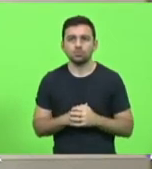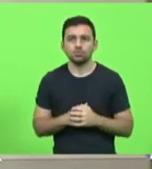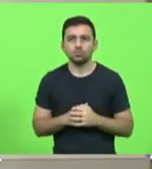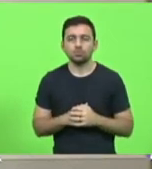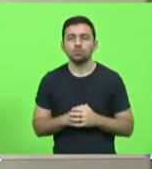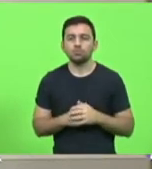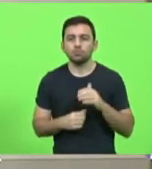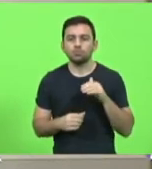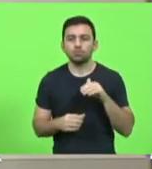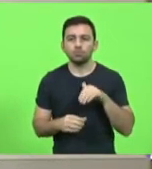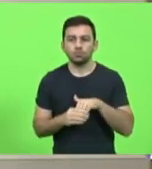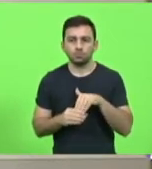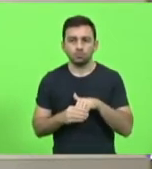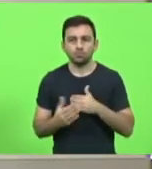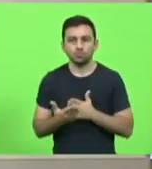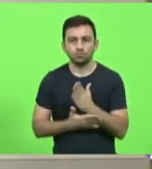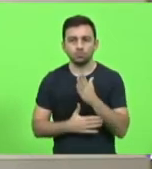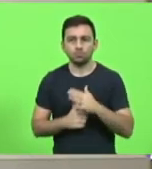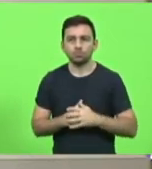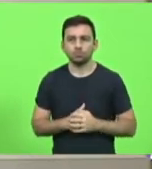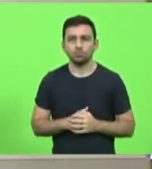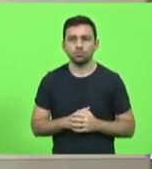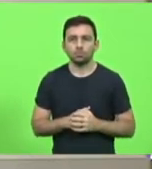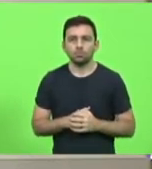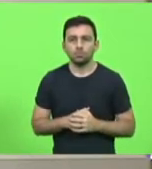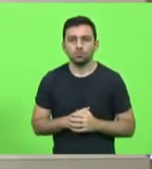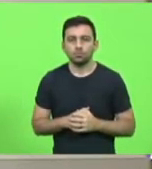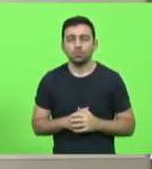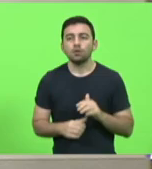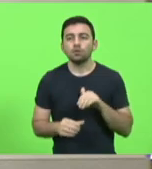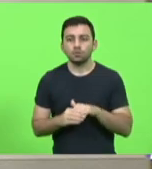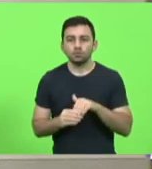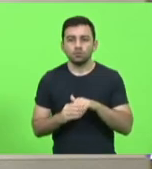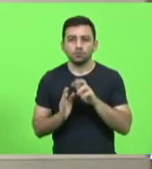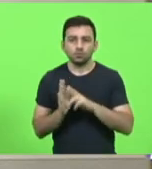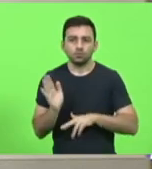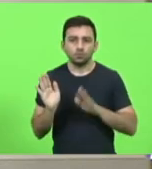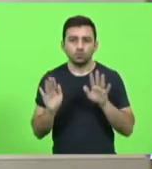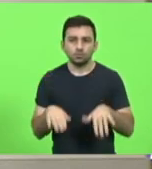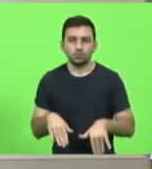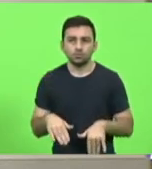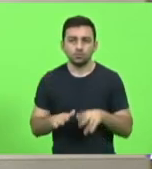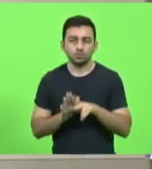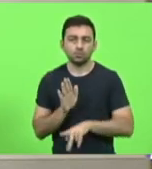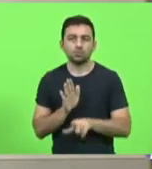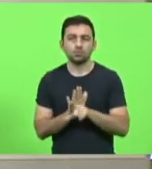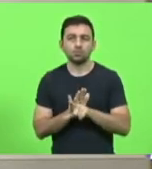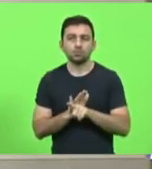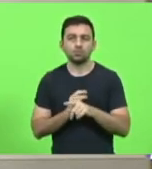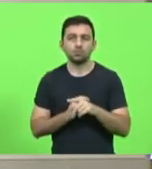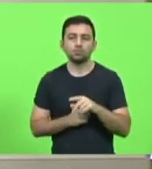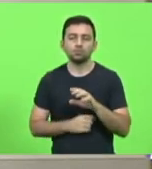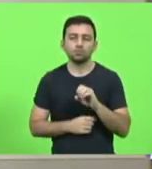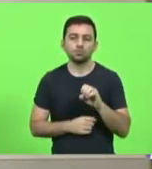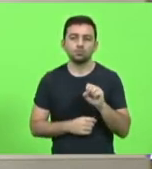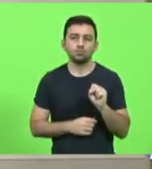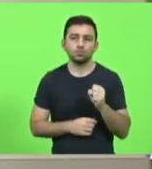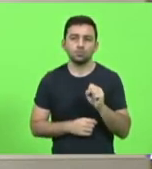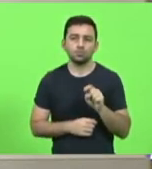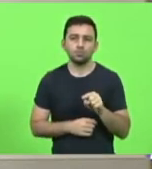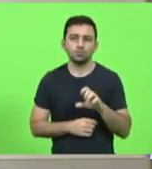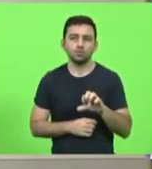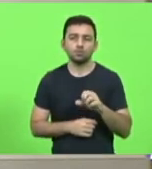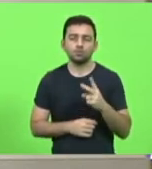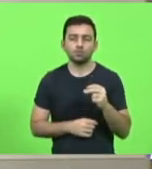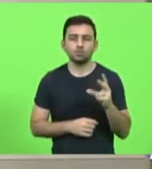em votação, aprovado. Votação e redação final do projeto de lei nº PL 008.9, 2020.